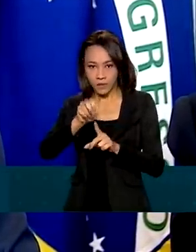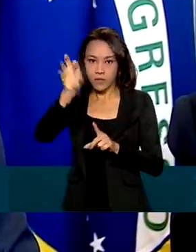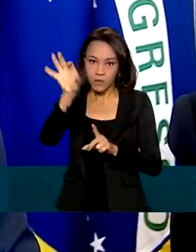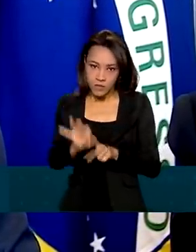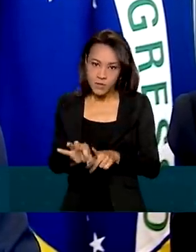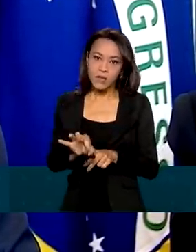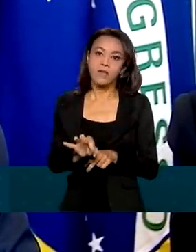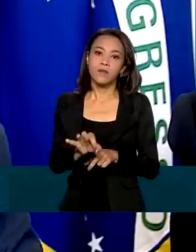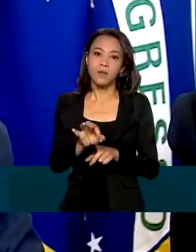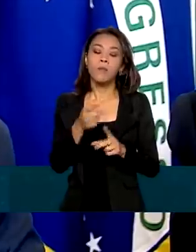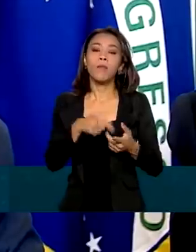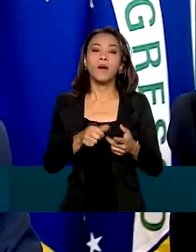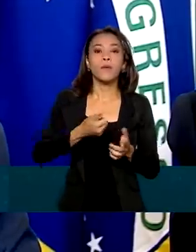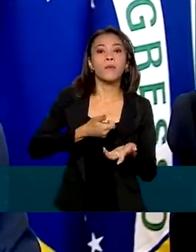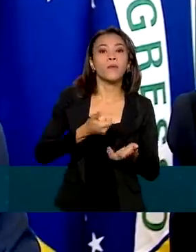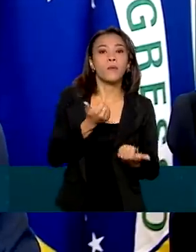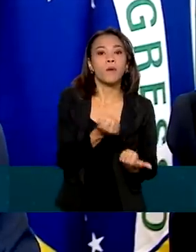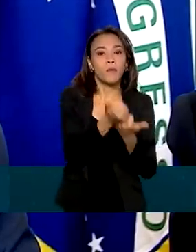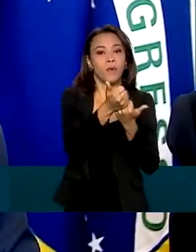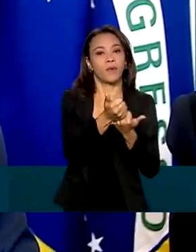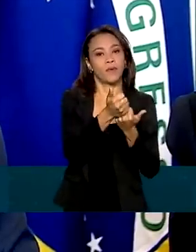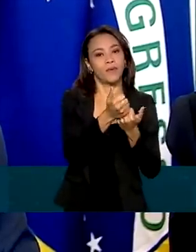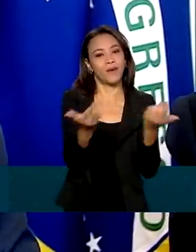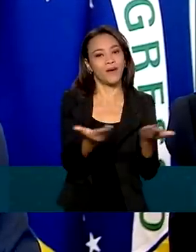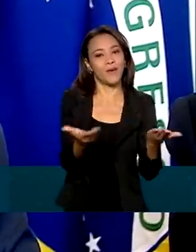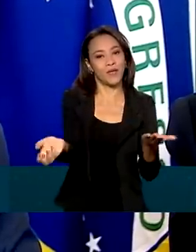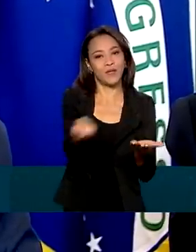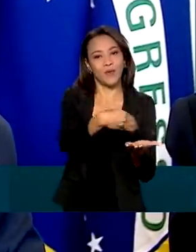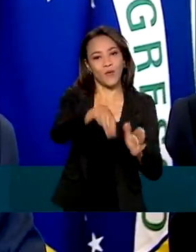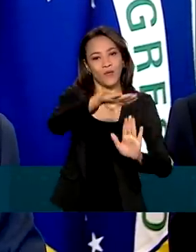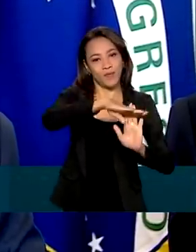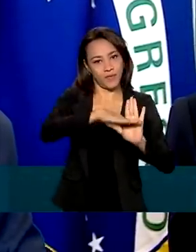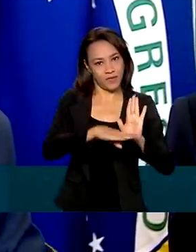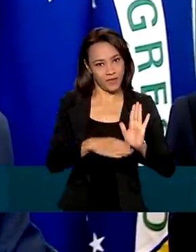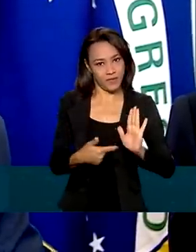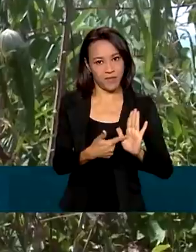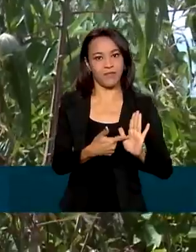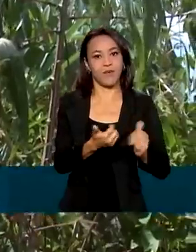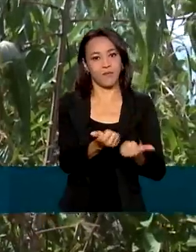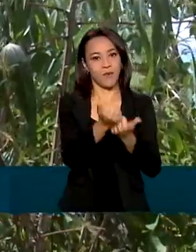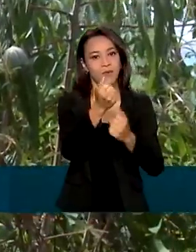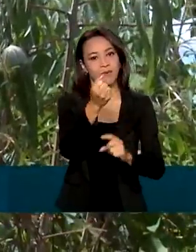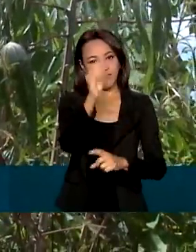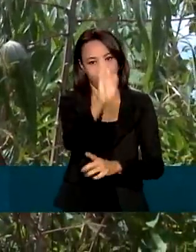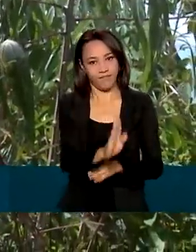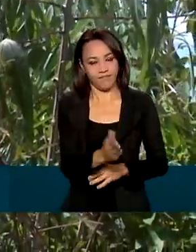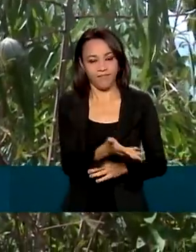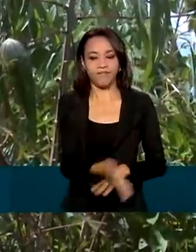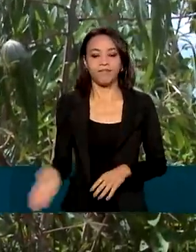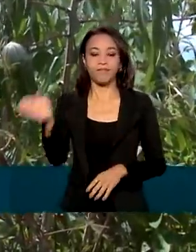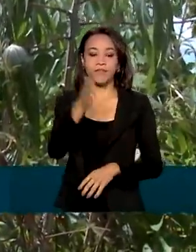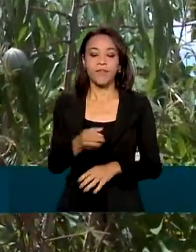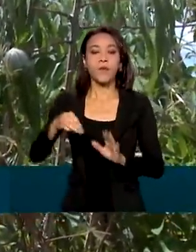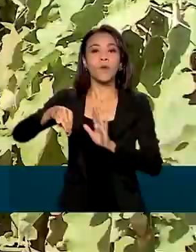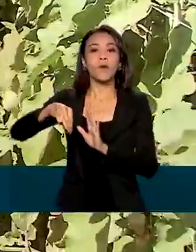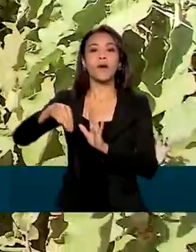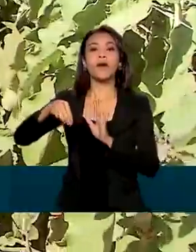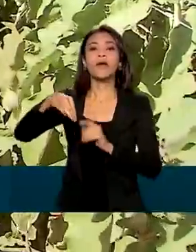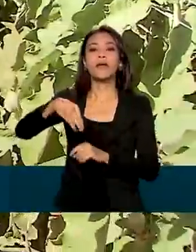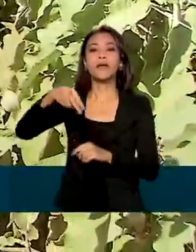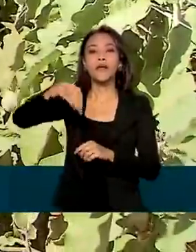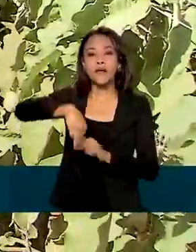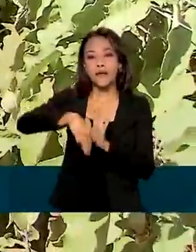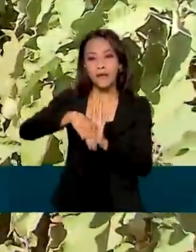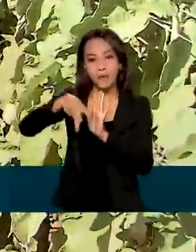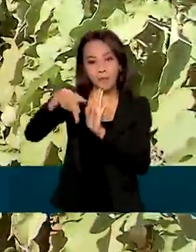o Bolsa Família, que agora chama-se Auxílio Brasil aqui. Com a MP, o governo federal cria também o